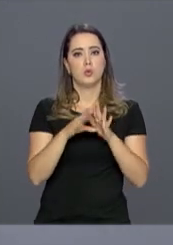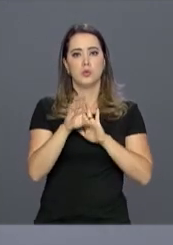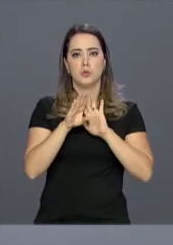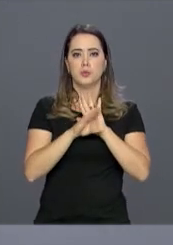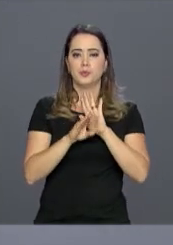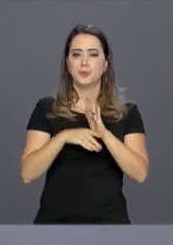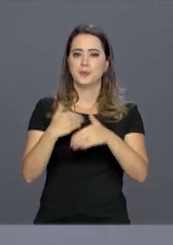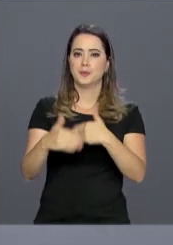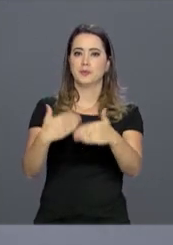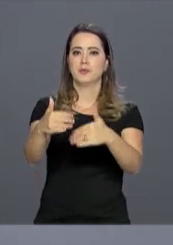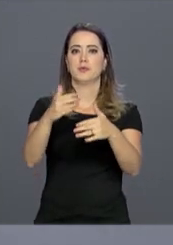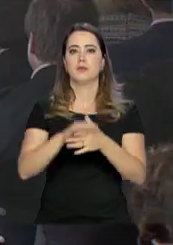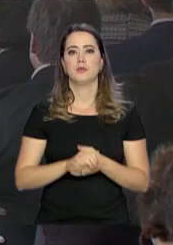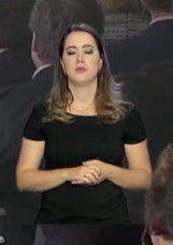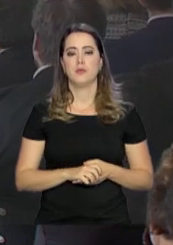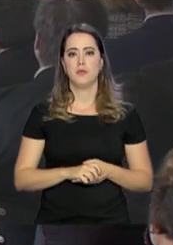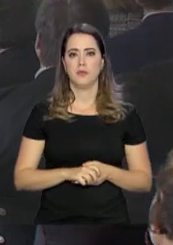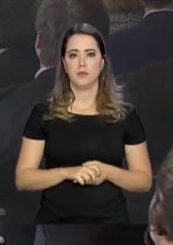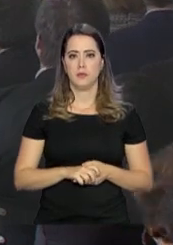Plano Progredir.